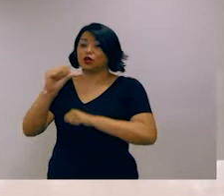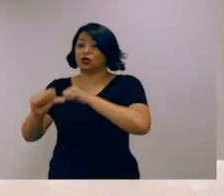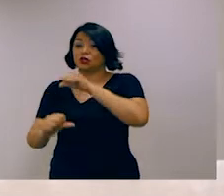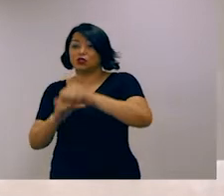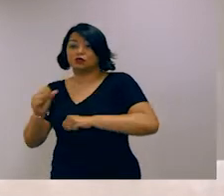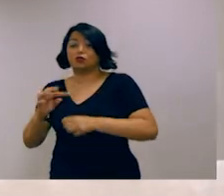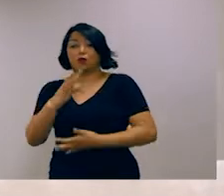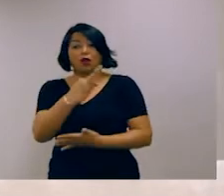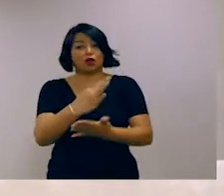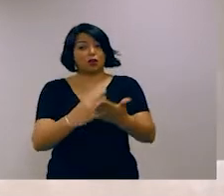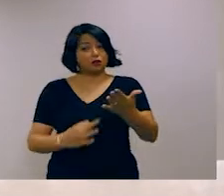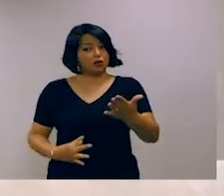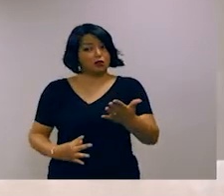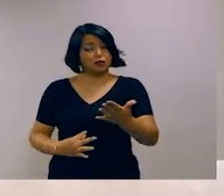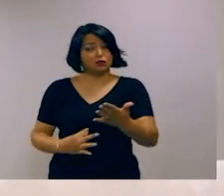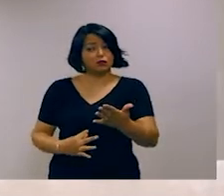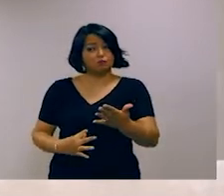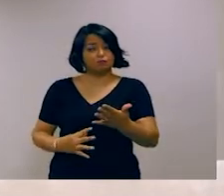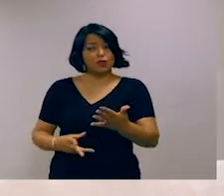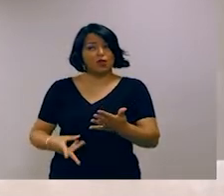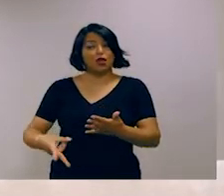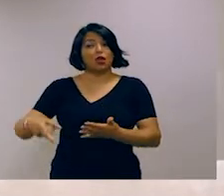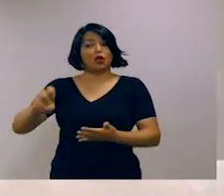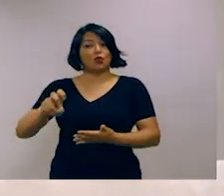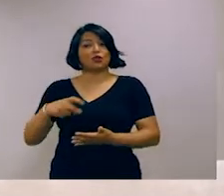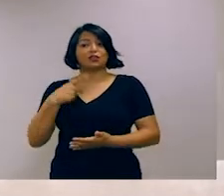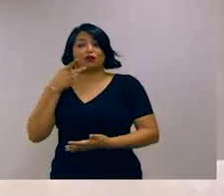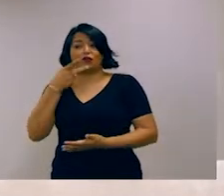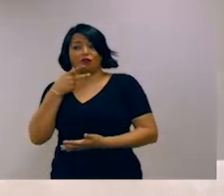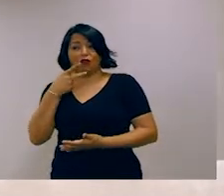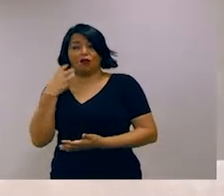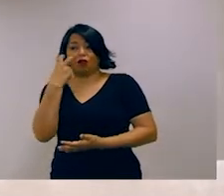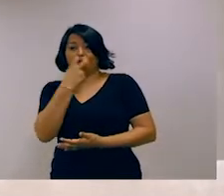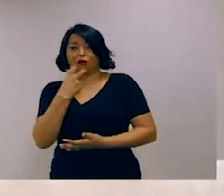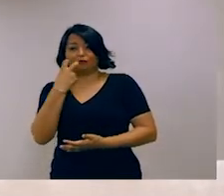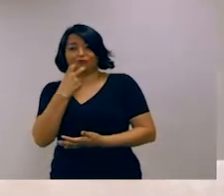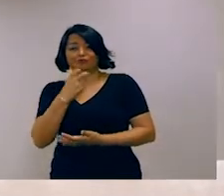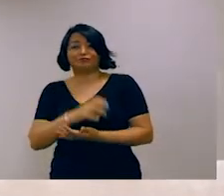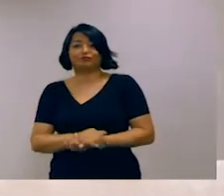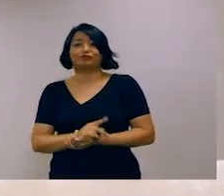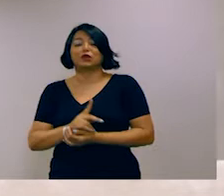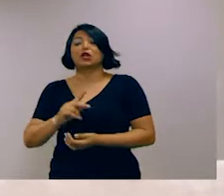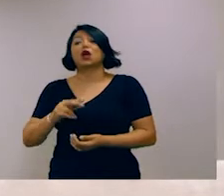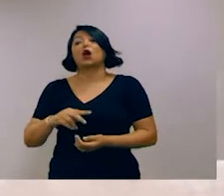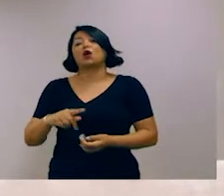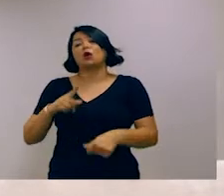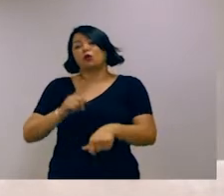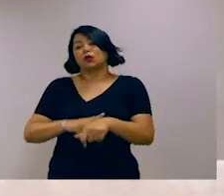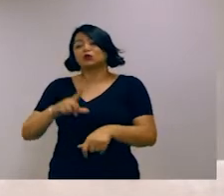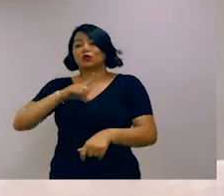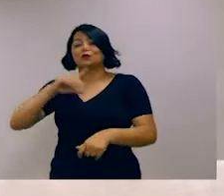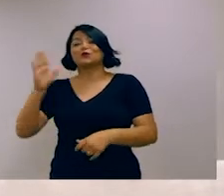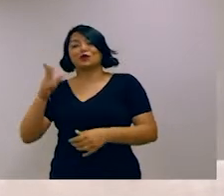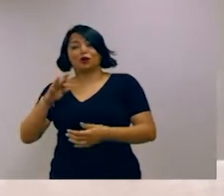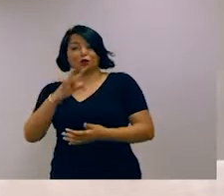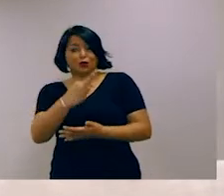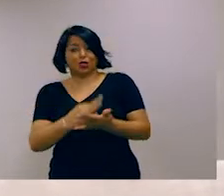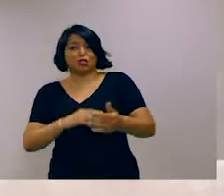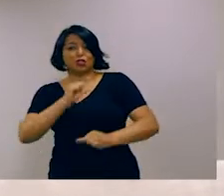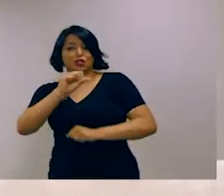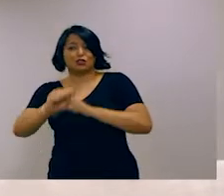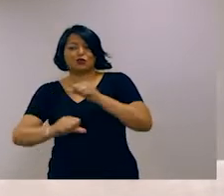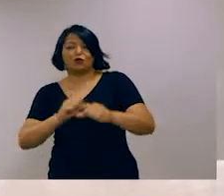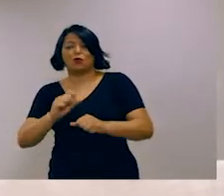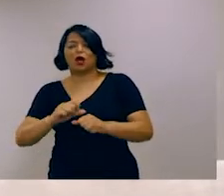em texto, que seria reconhecimento de fala. Finalmente, uma vez que você tem um texto do que foi dito, transformá-lo em uma